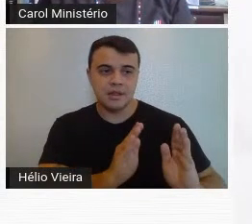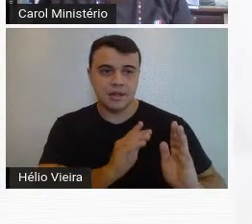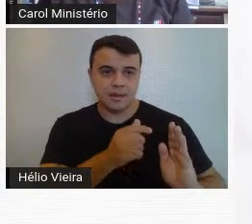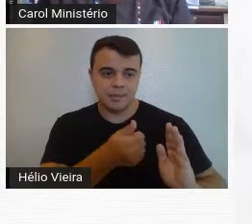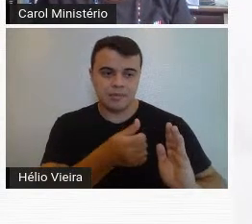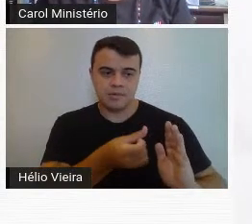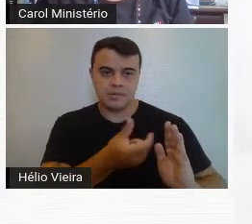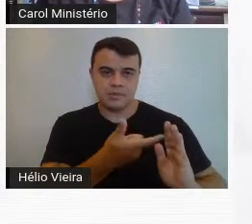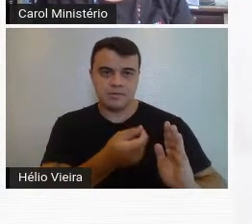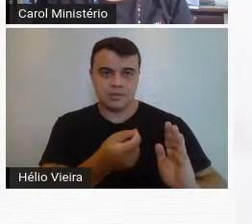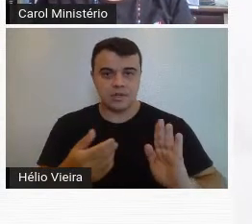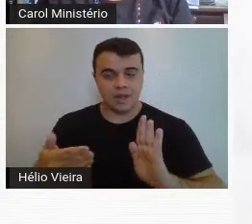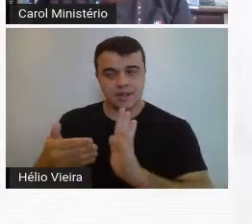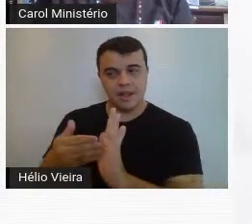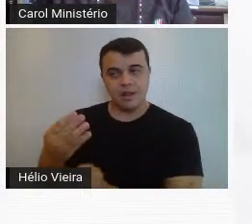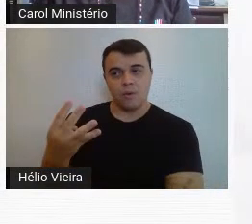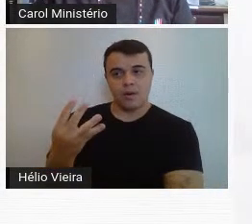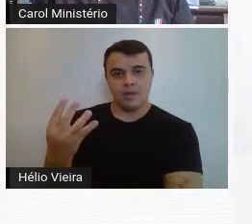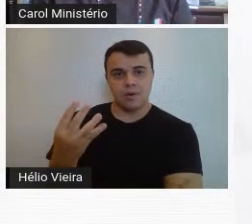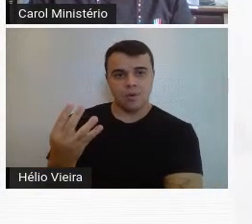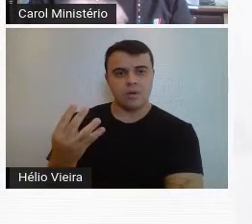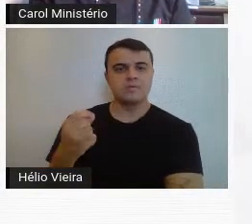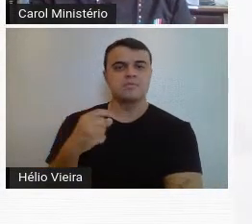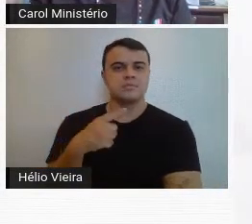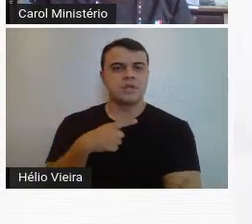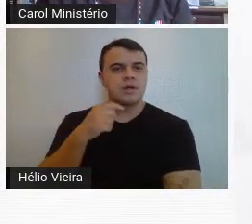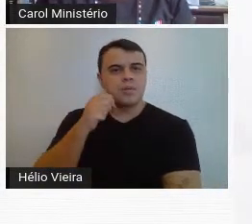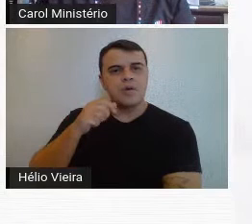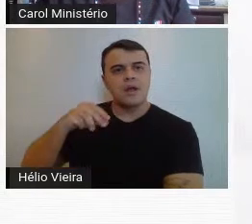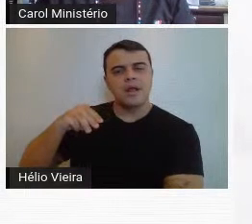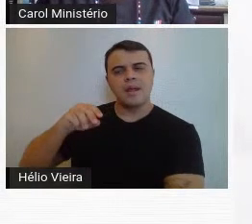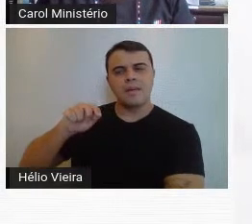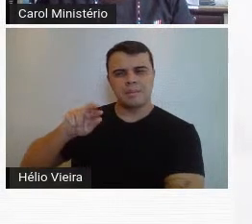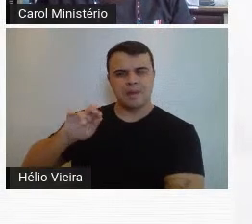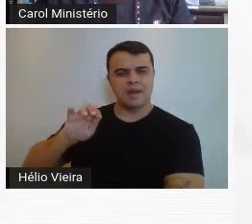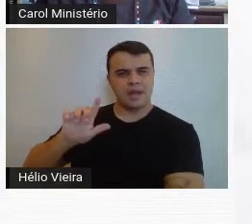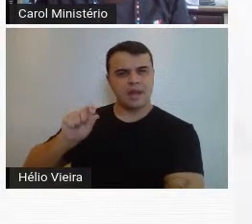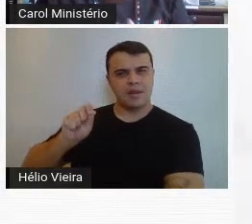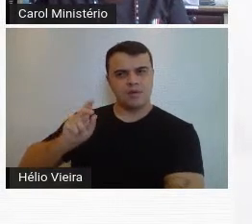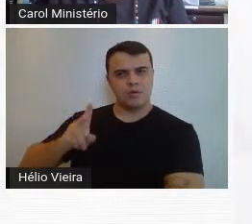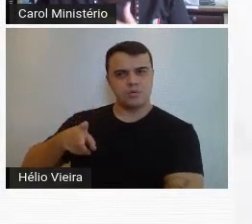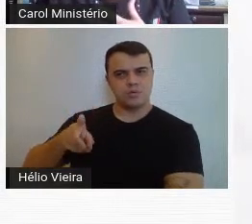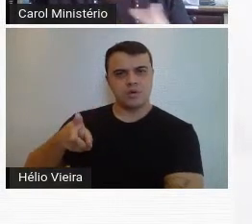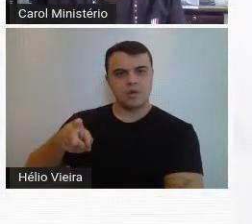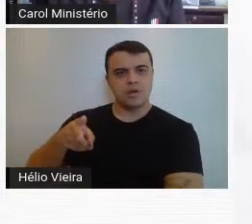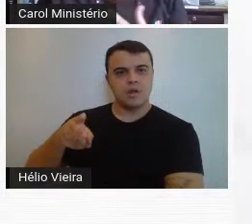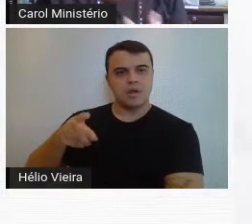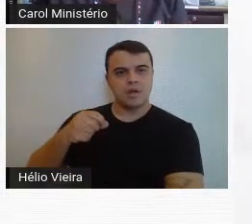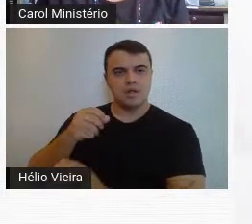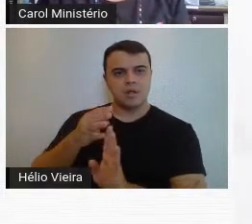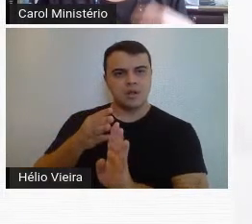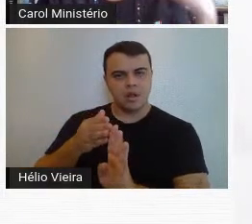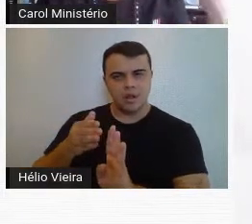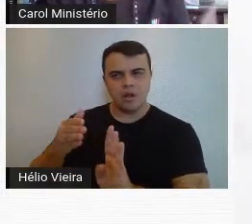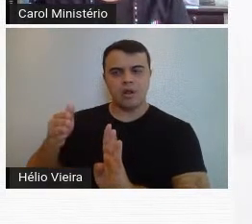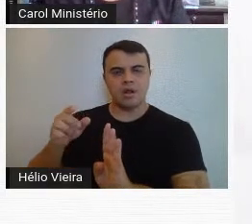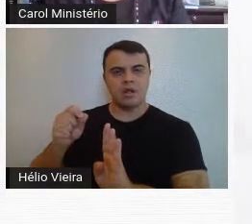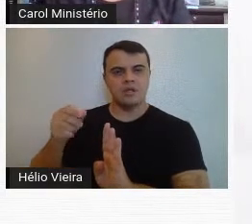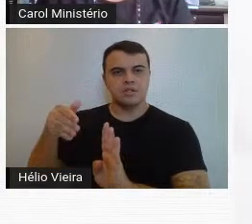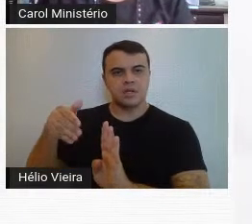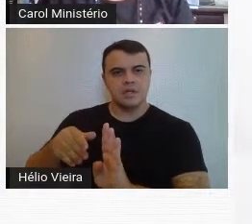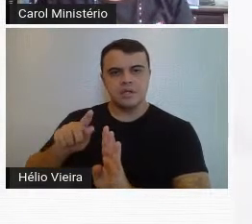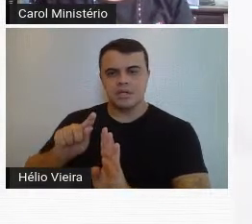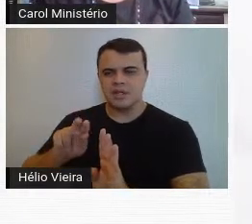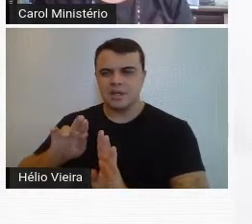de 20 até a exposição de 1944, a Marília vai seguir justamente a partir daí, com chegada do Guignard